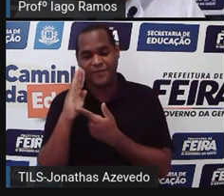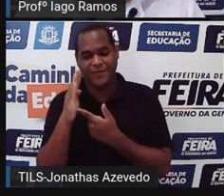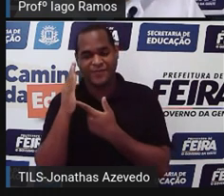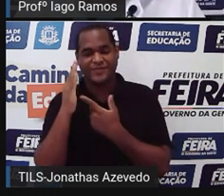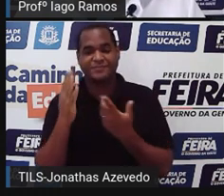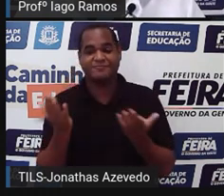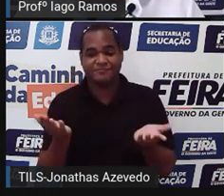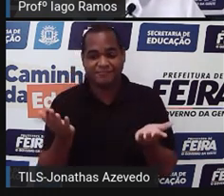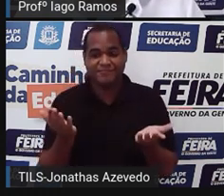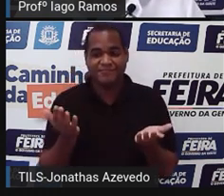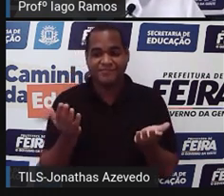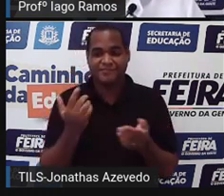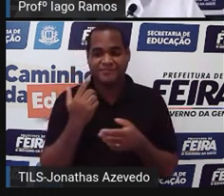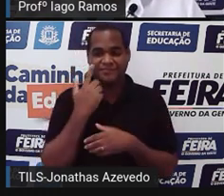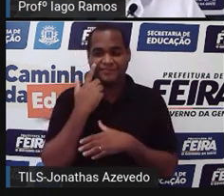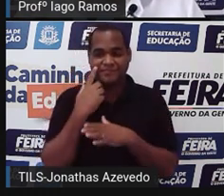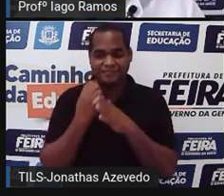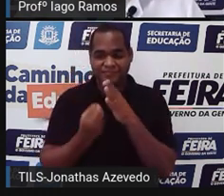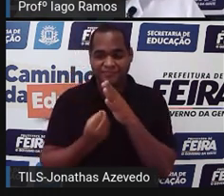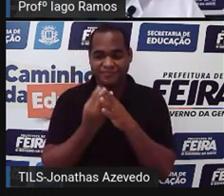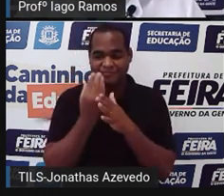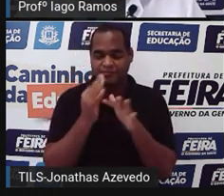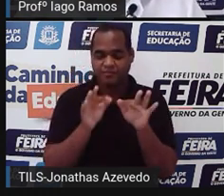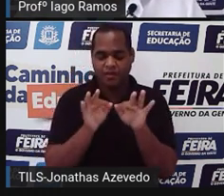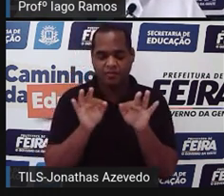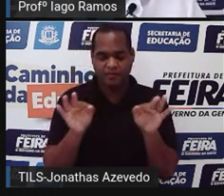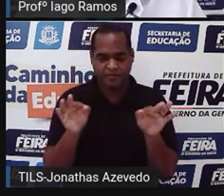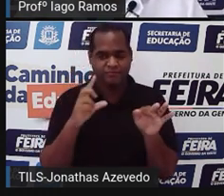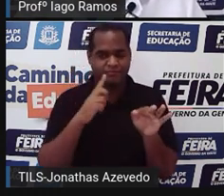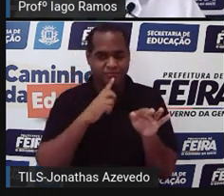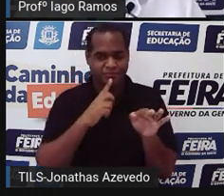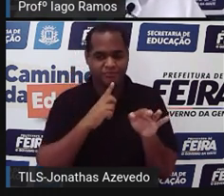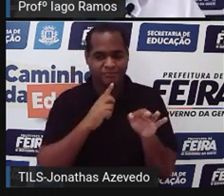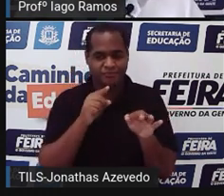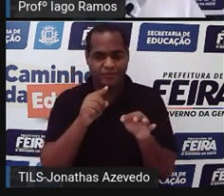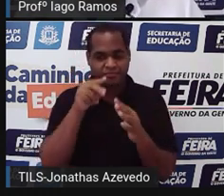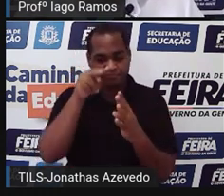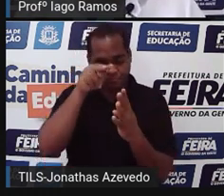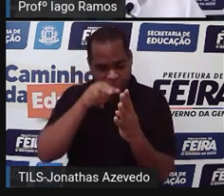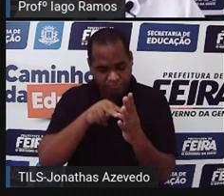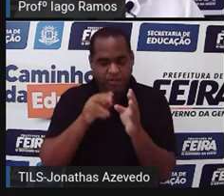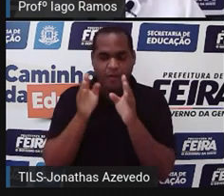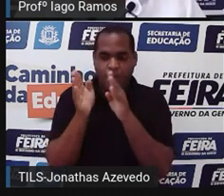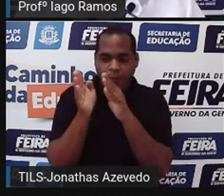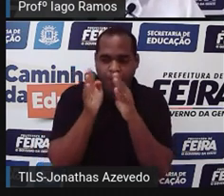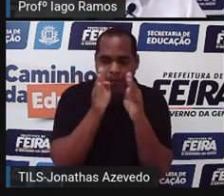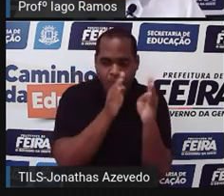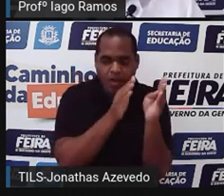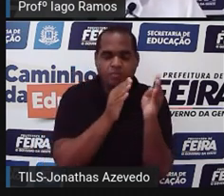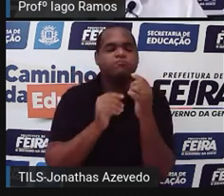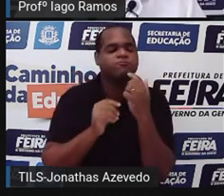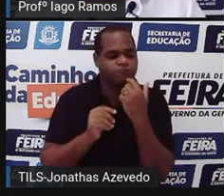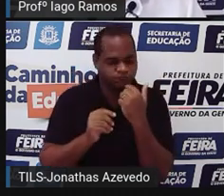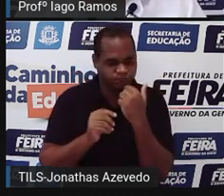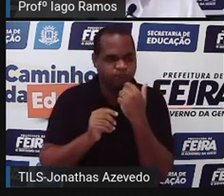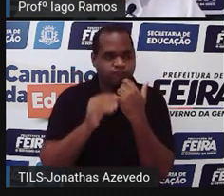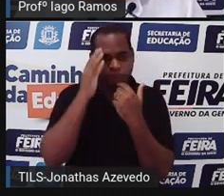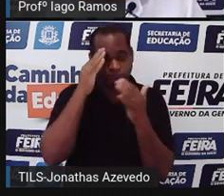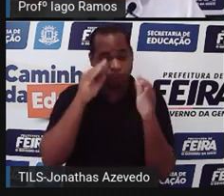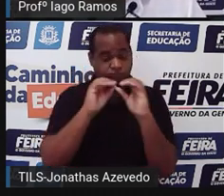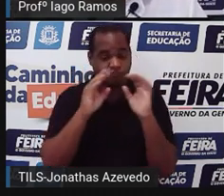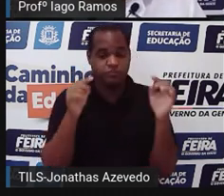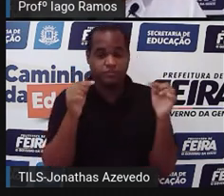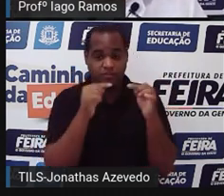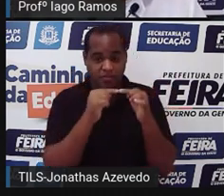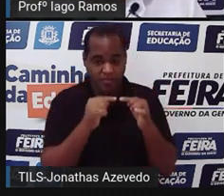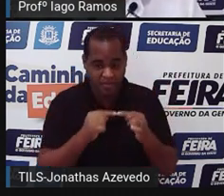Então, vai aparecer uma frase, certo? Você vai ler essa frase, vai entender e ver se